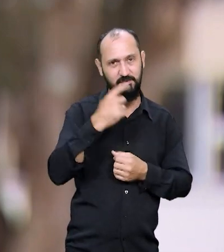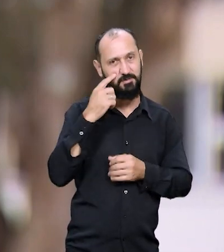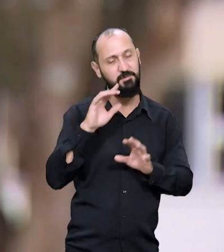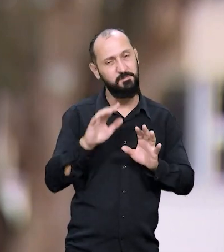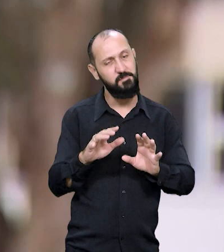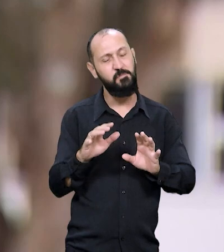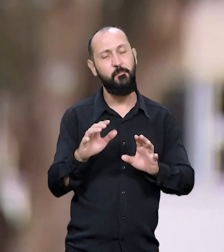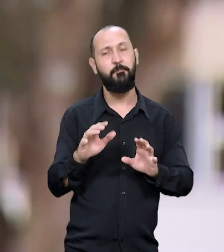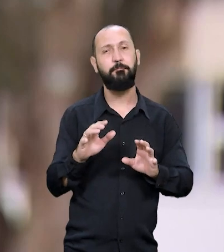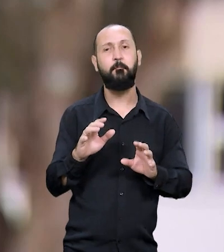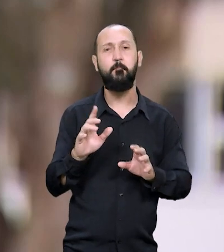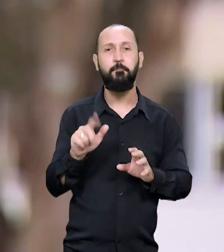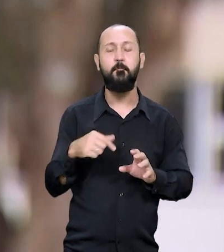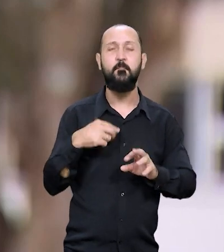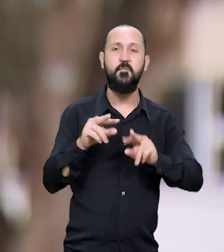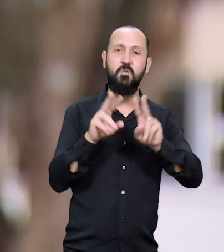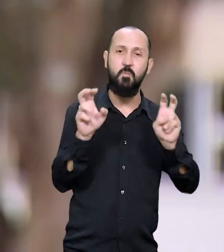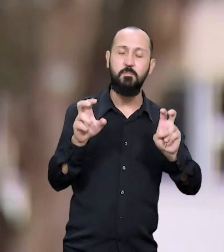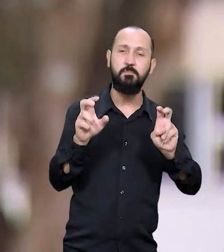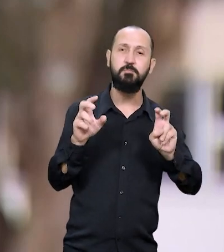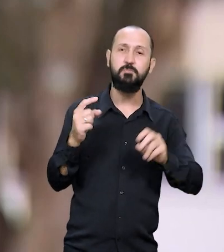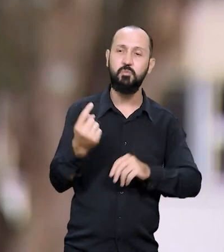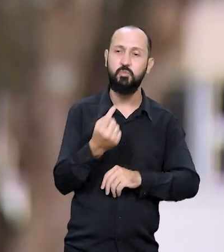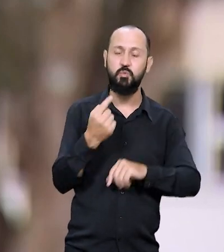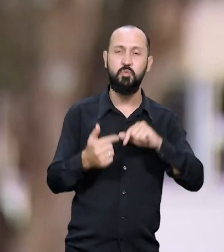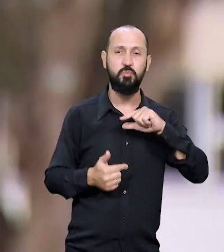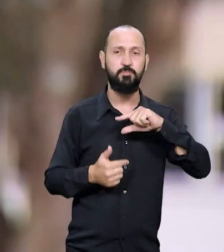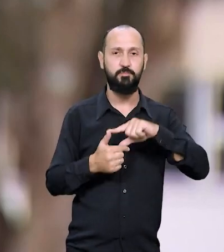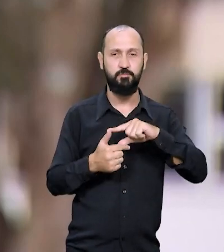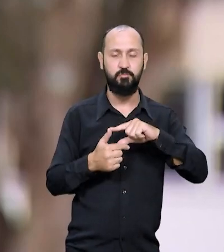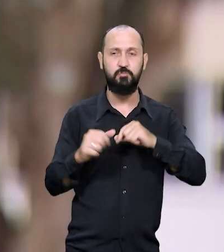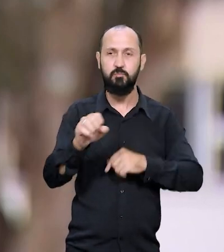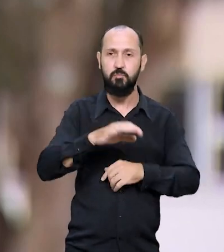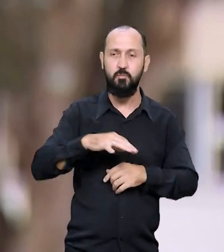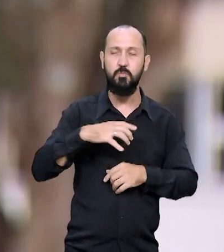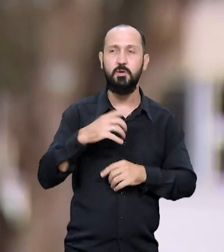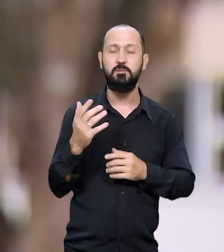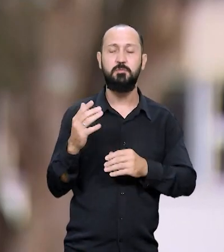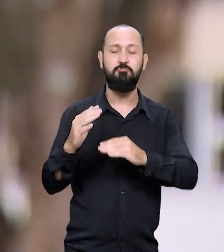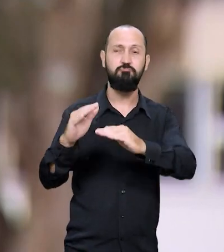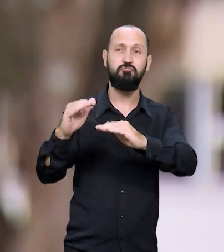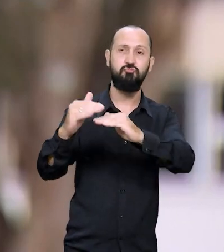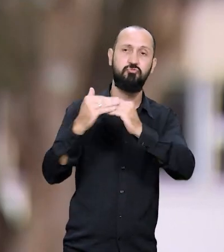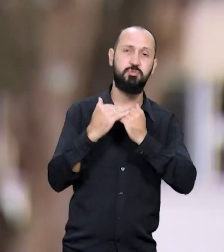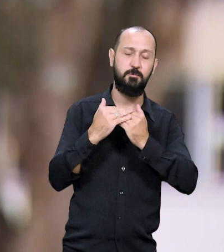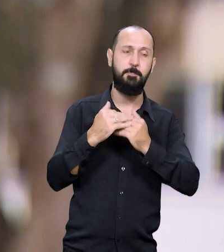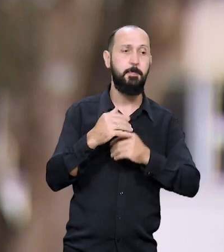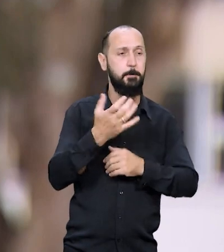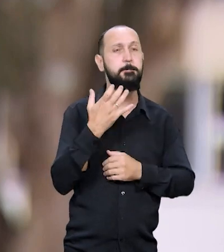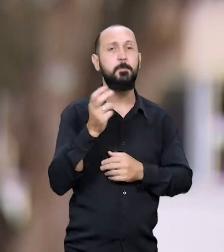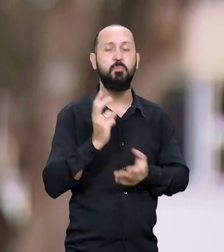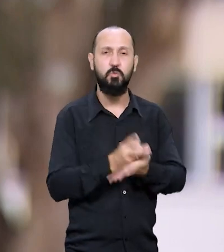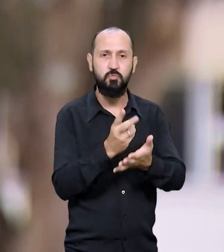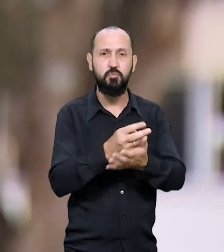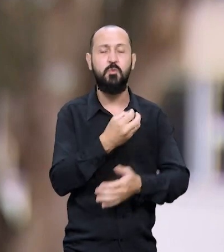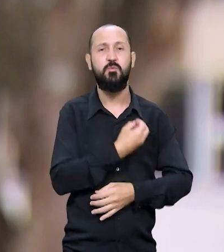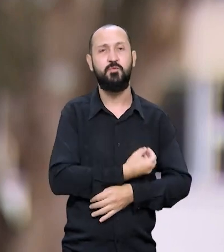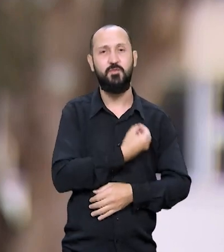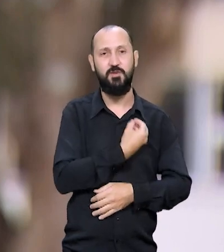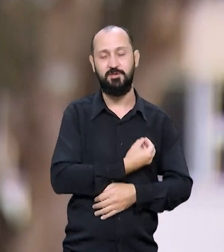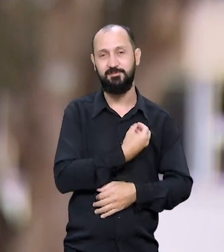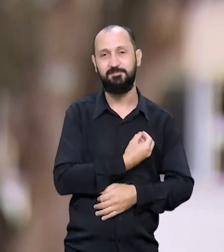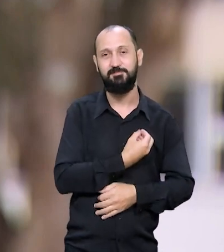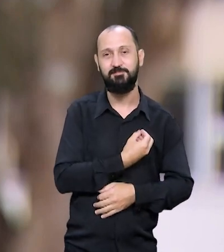assim, é a questão do isolamento social compulsório. Então, as pessoas querem continuar vivendo suas